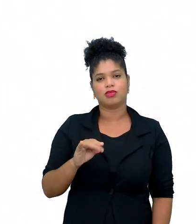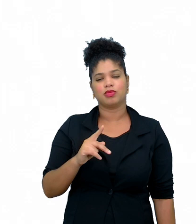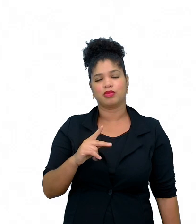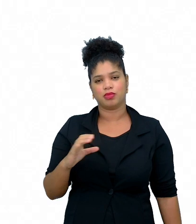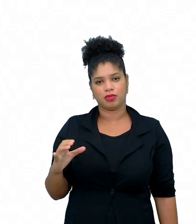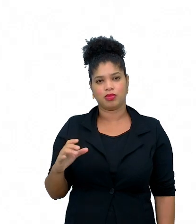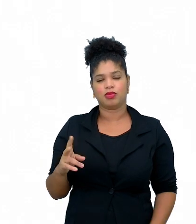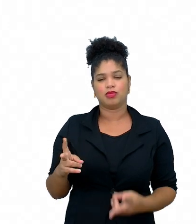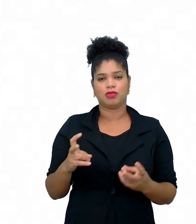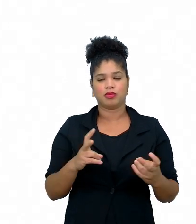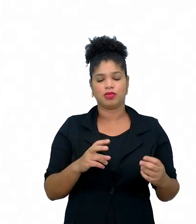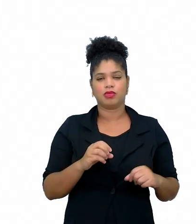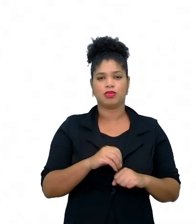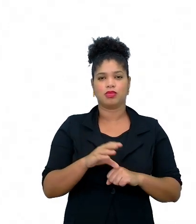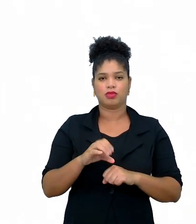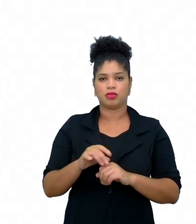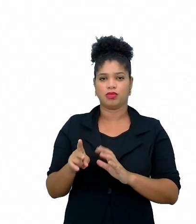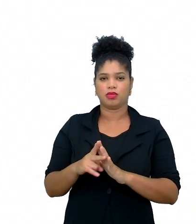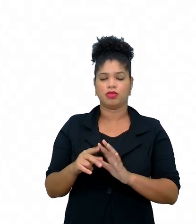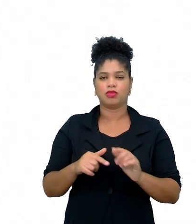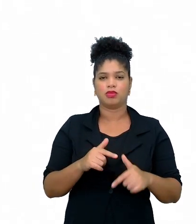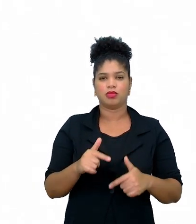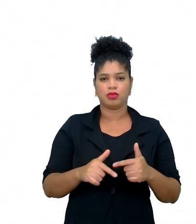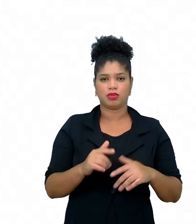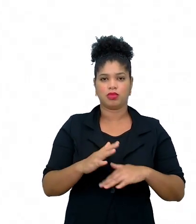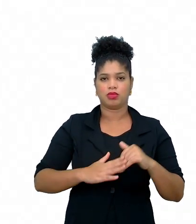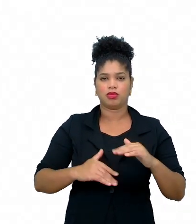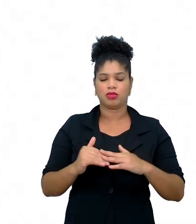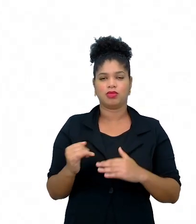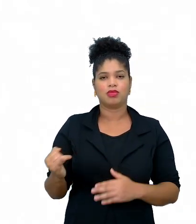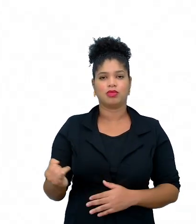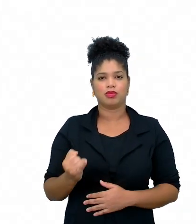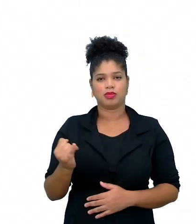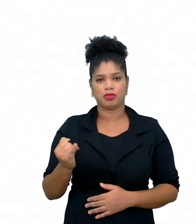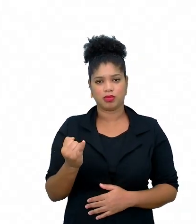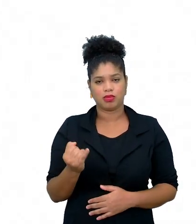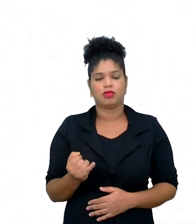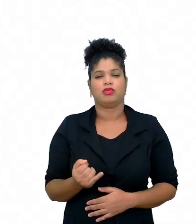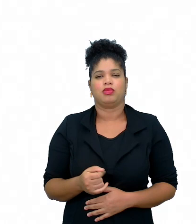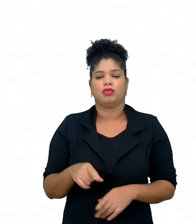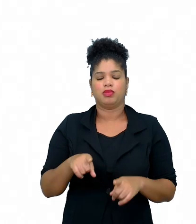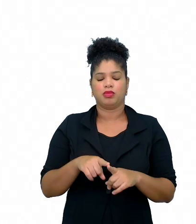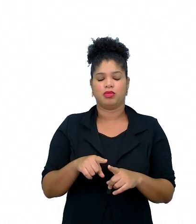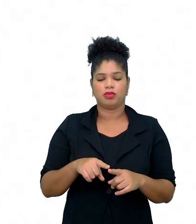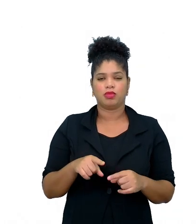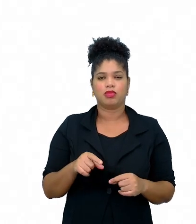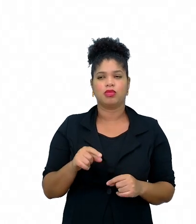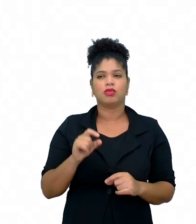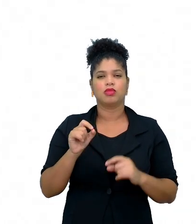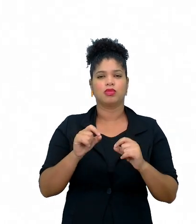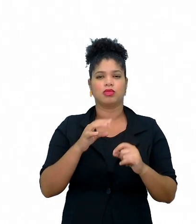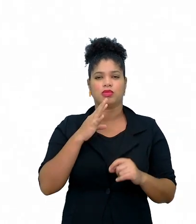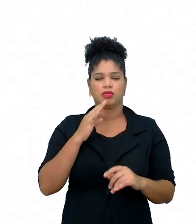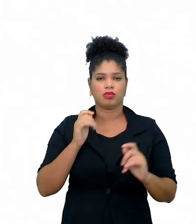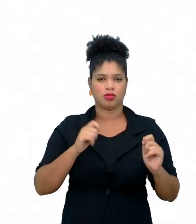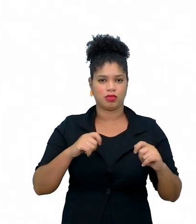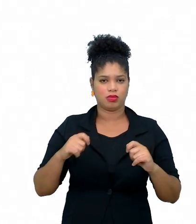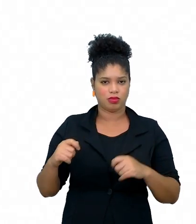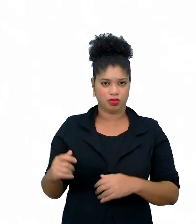observando-se as sugestões sobre o trabalho com habilidades essenciais e seus respectivos objetos de conhecimento,